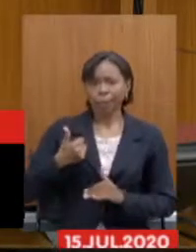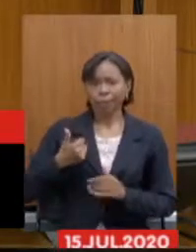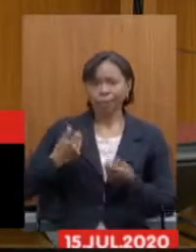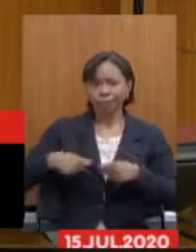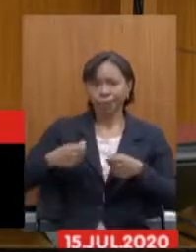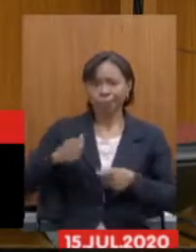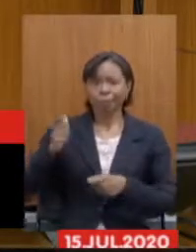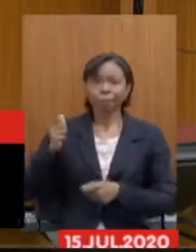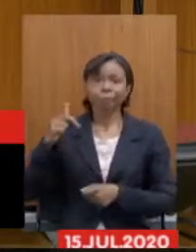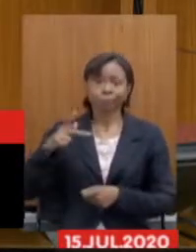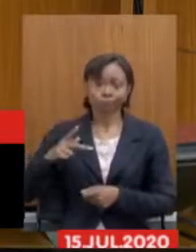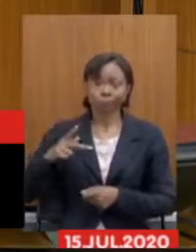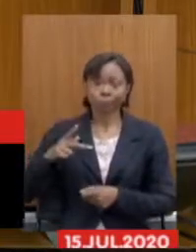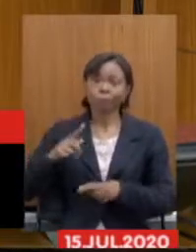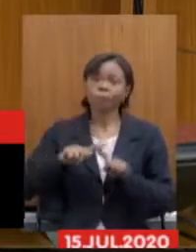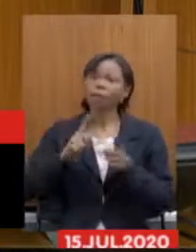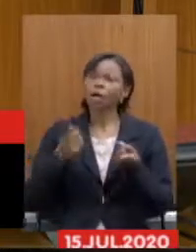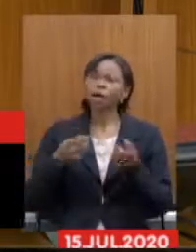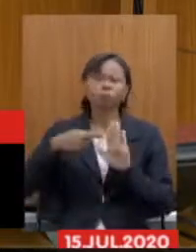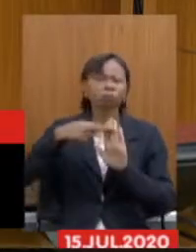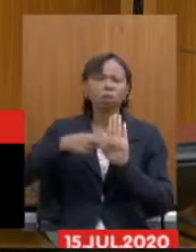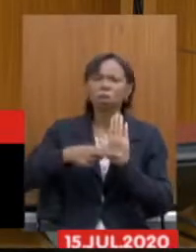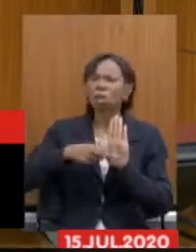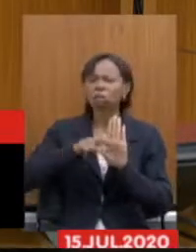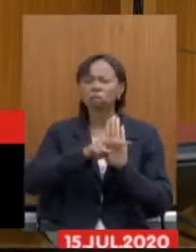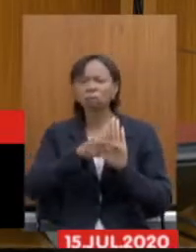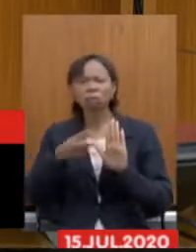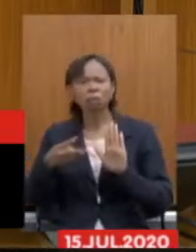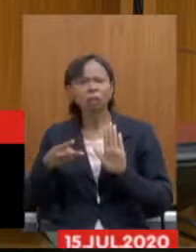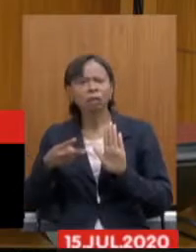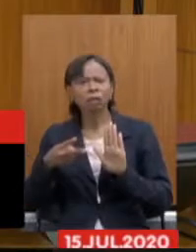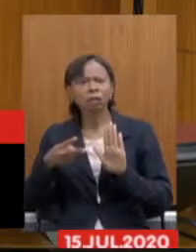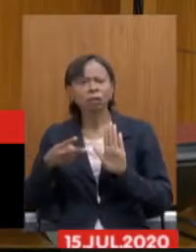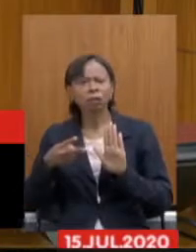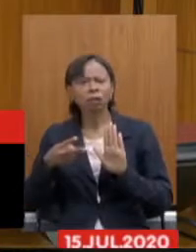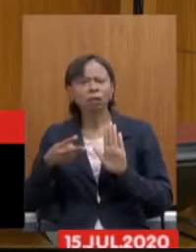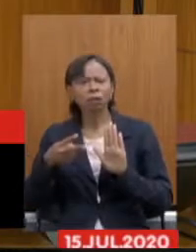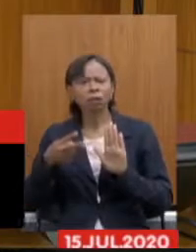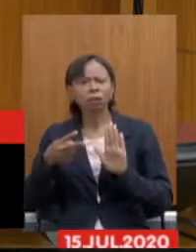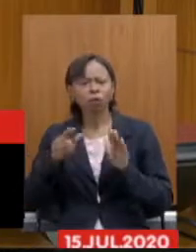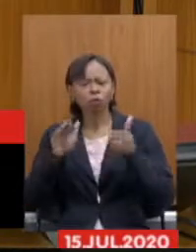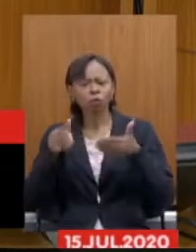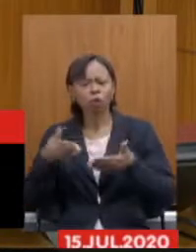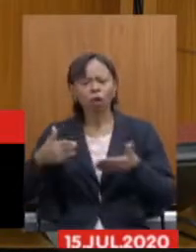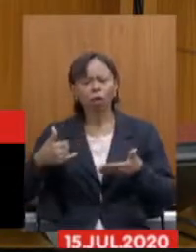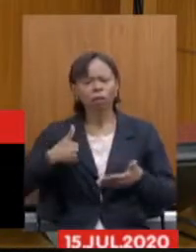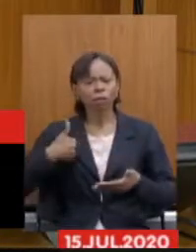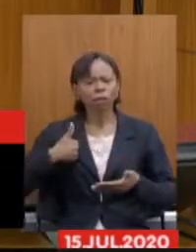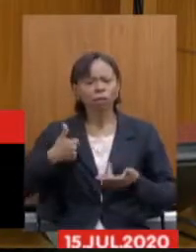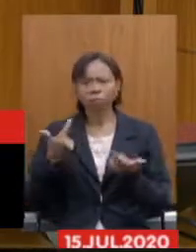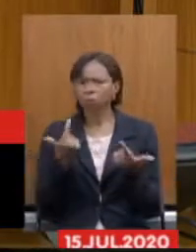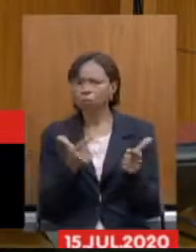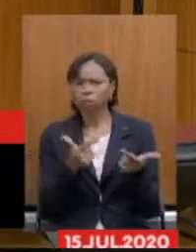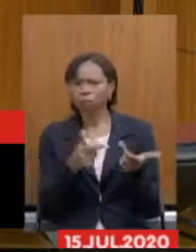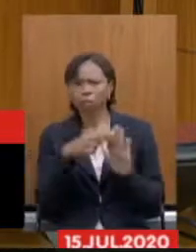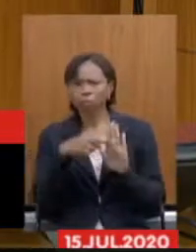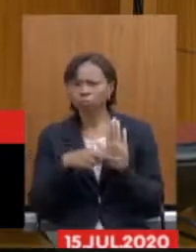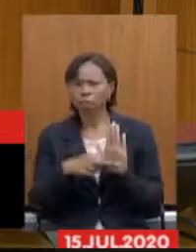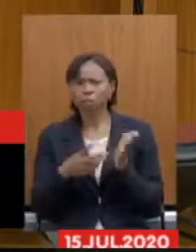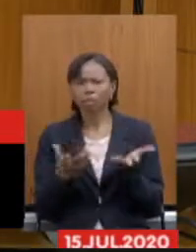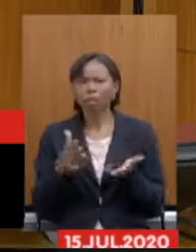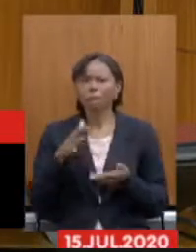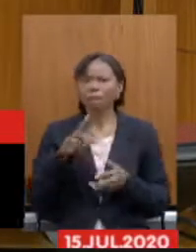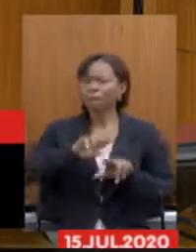mas não há nenhuma regra de transição para a idade. Então, nós temos diversos casos de servidores que, por